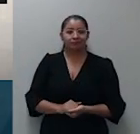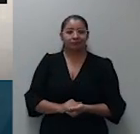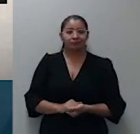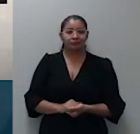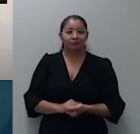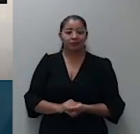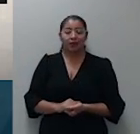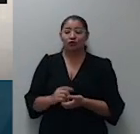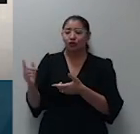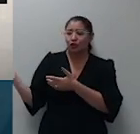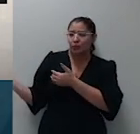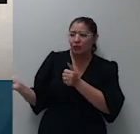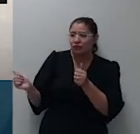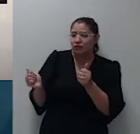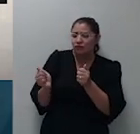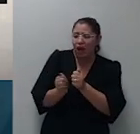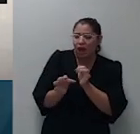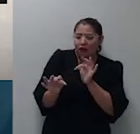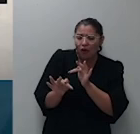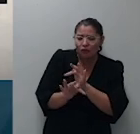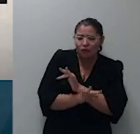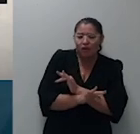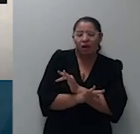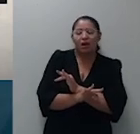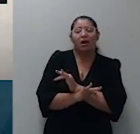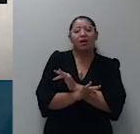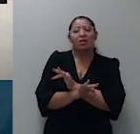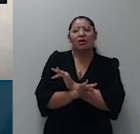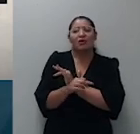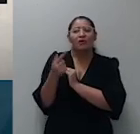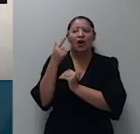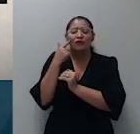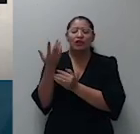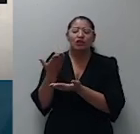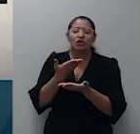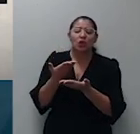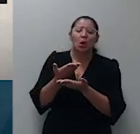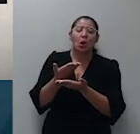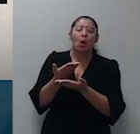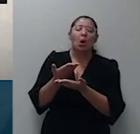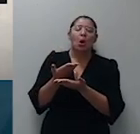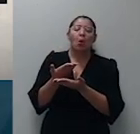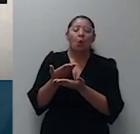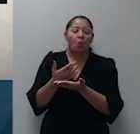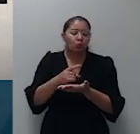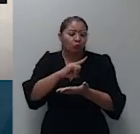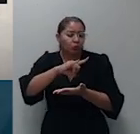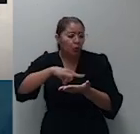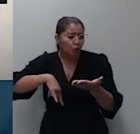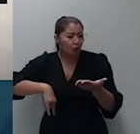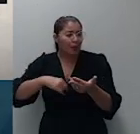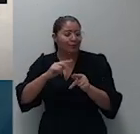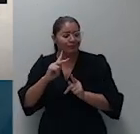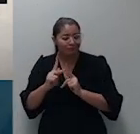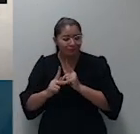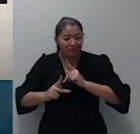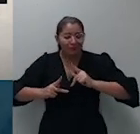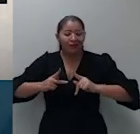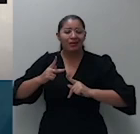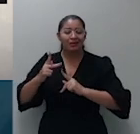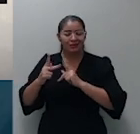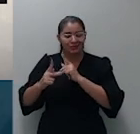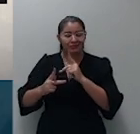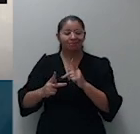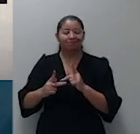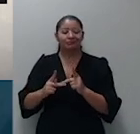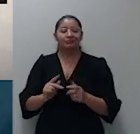fim foi celebrado quando o inventário já além de se aproximar do fim inclusive já